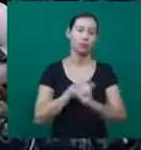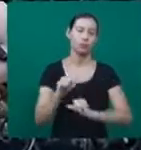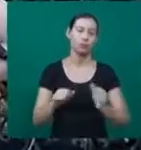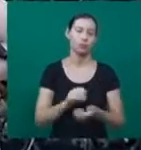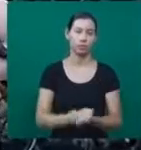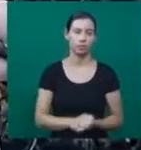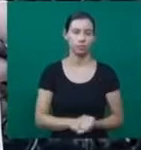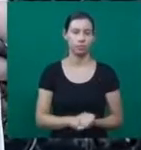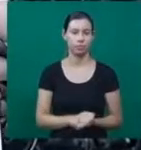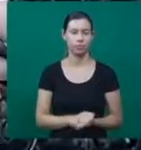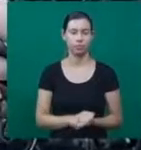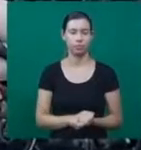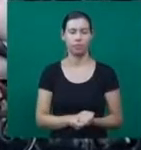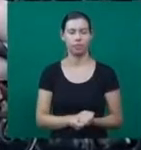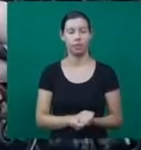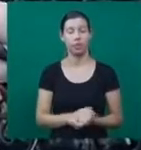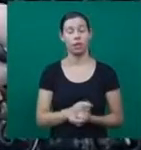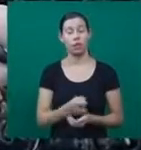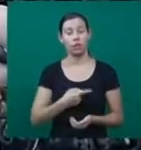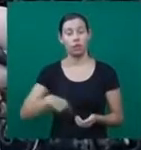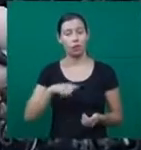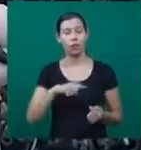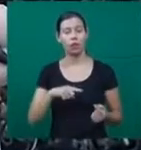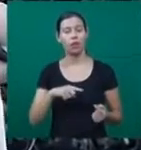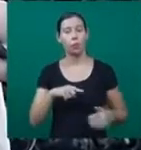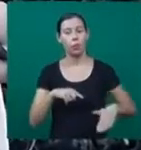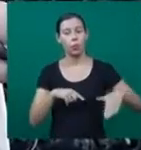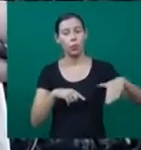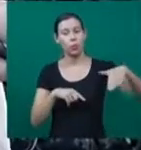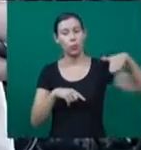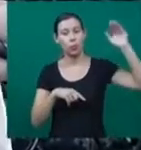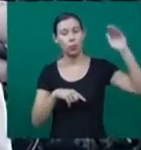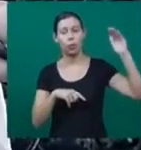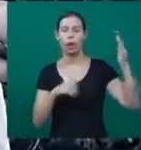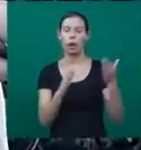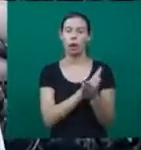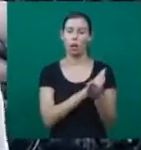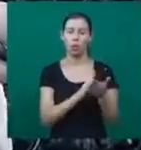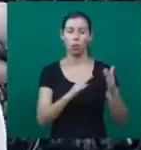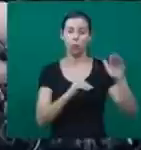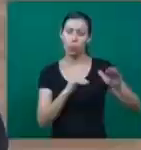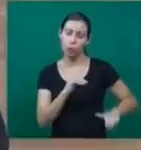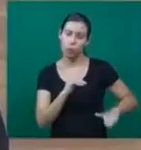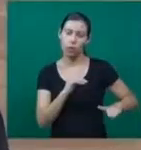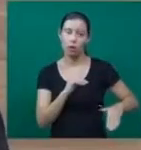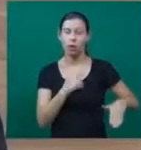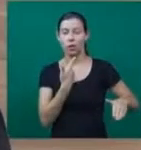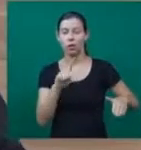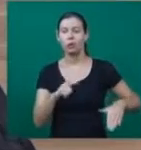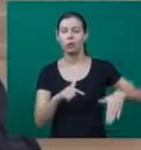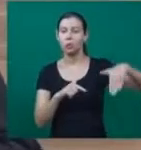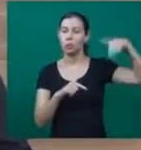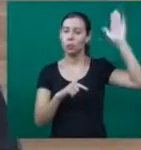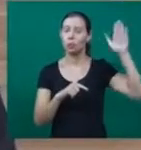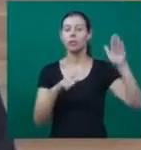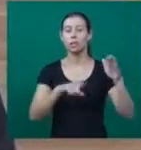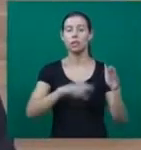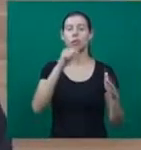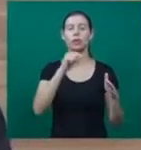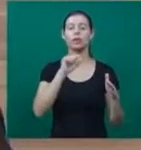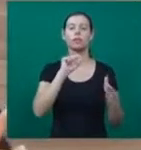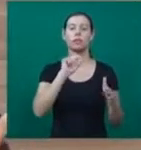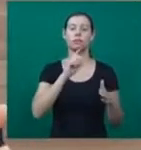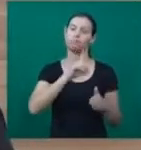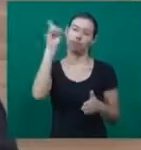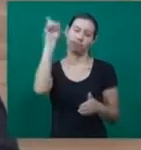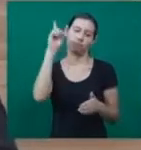dia. Alguns um pouco mais, outros um pouco menos. Mas isso, quem define, é o papai do céu. É isso mesmo. Como nós vimos aí na reportagem, não